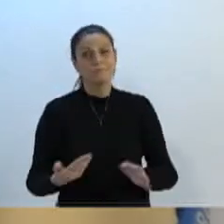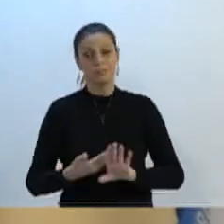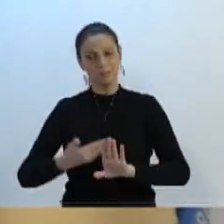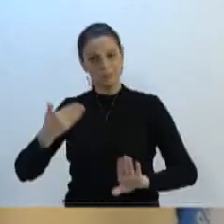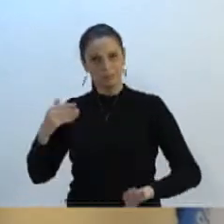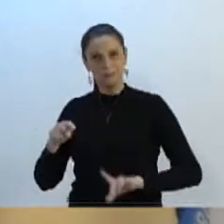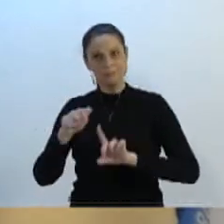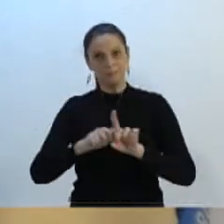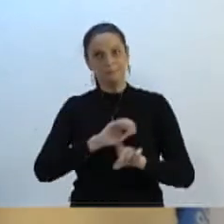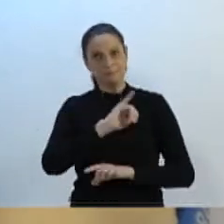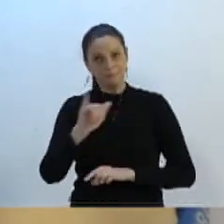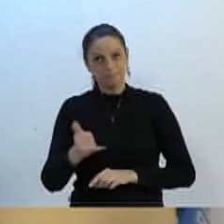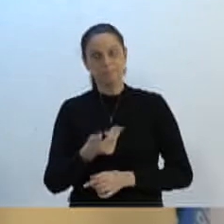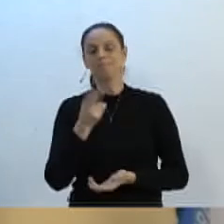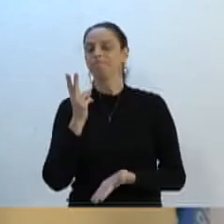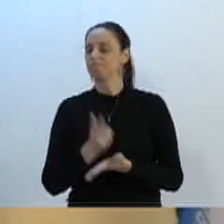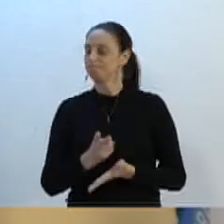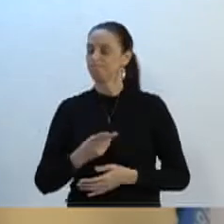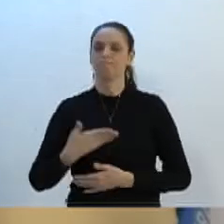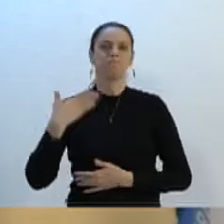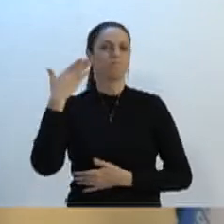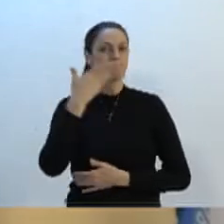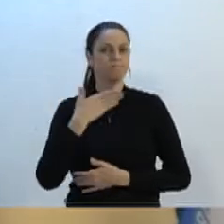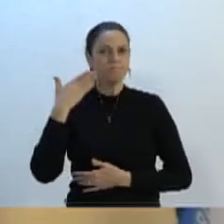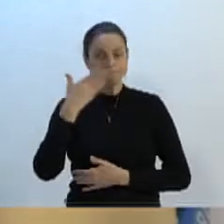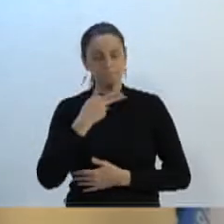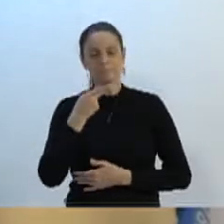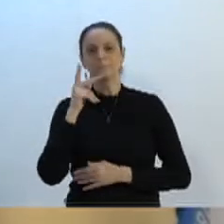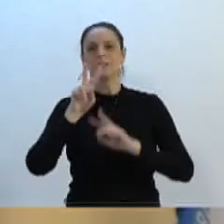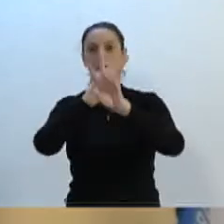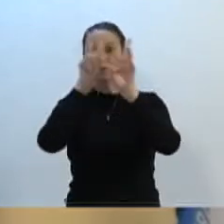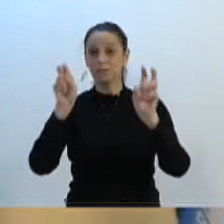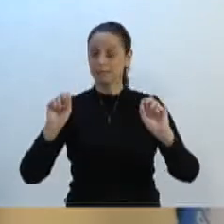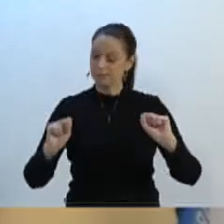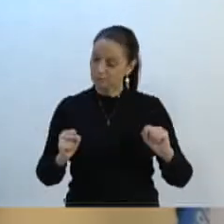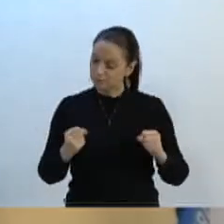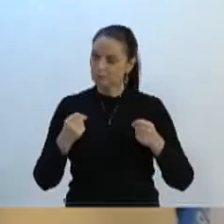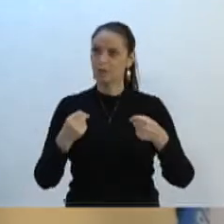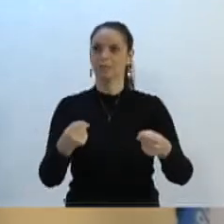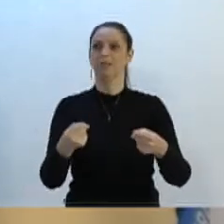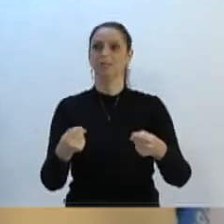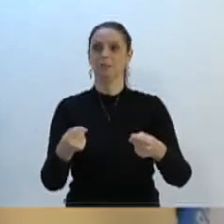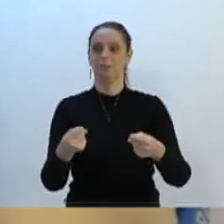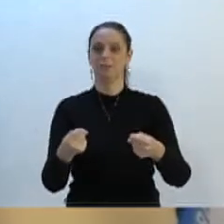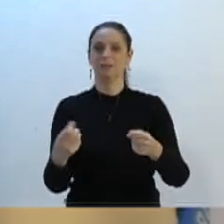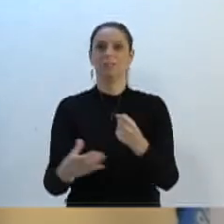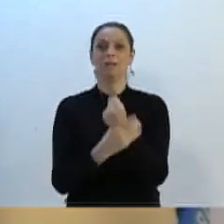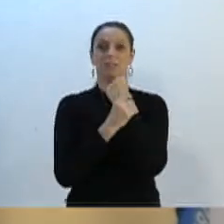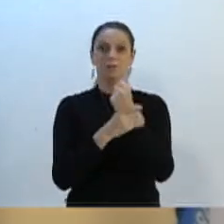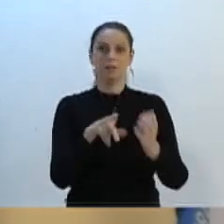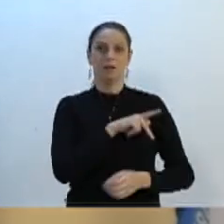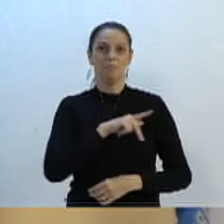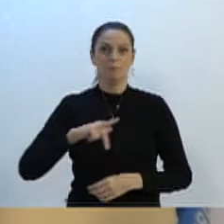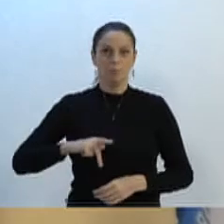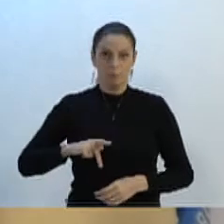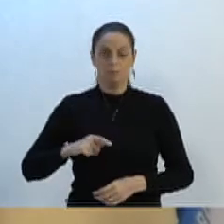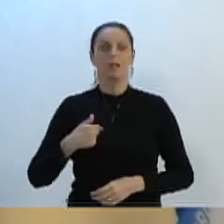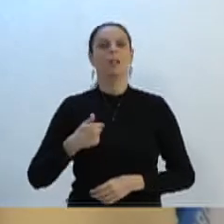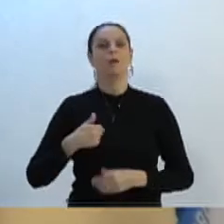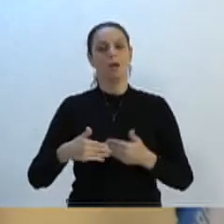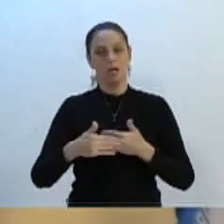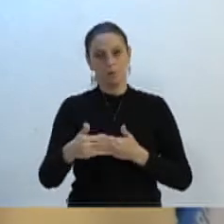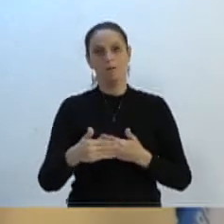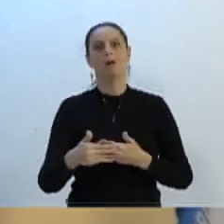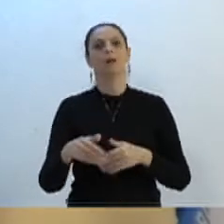eu tenho pautado aqui meus discursos pelo pedido de fortalecimento da segurança pública. Estou fazendo um